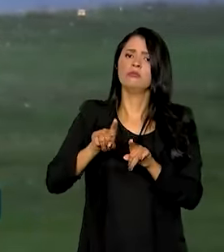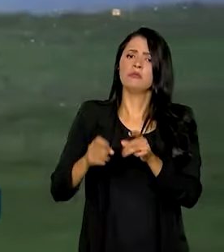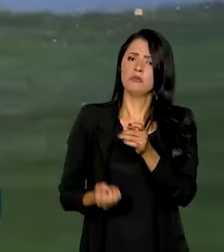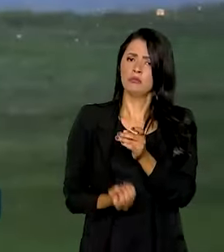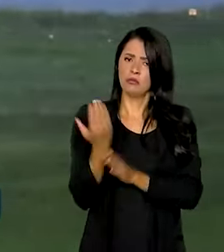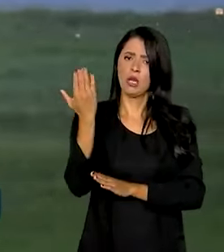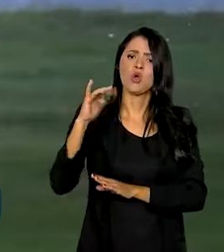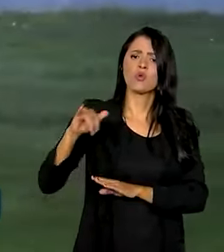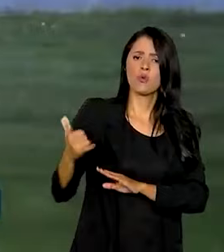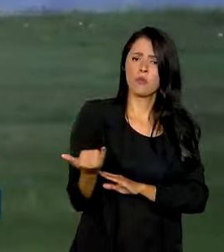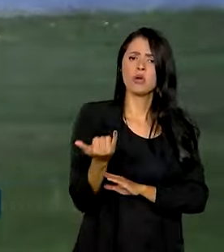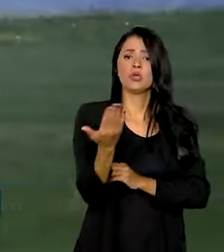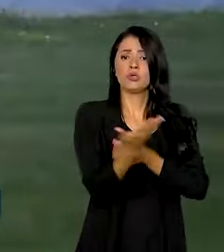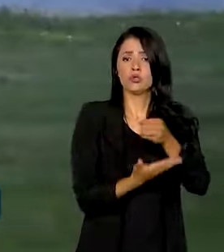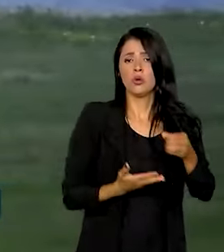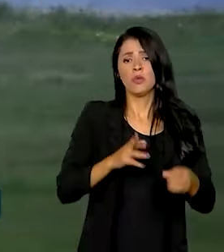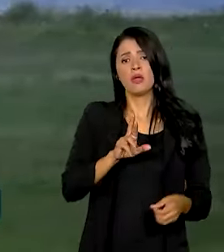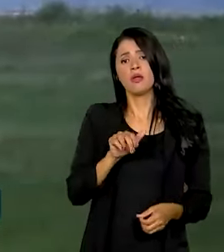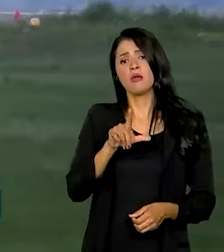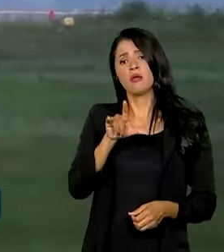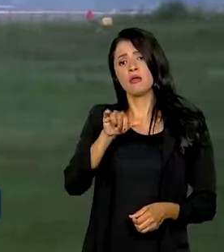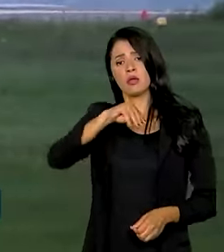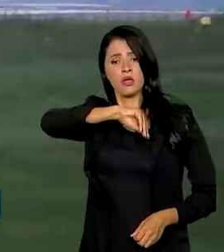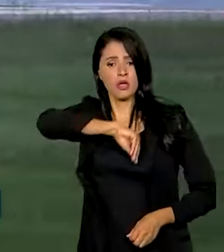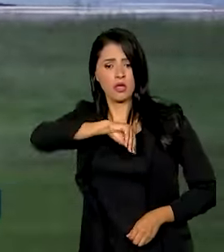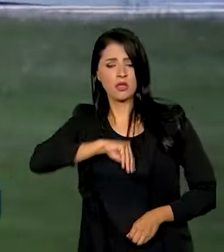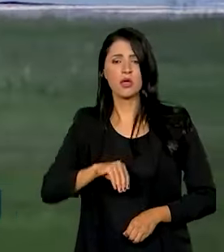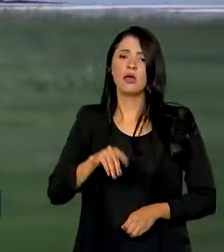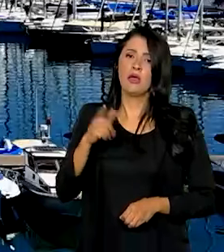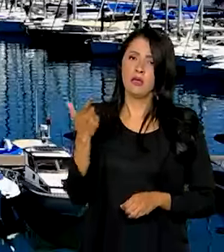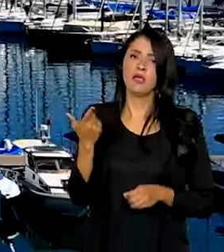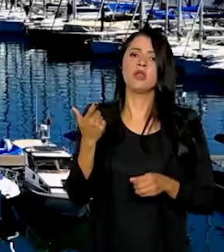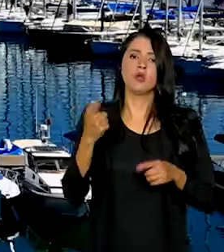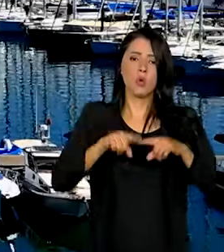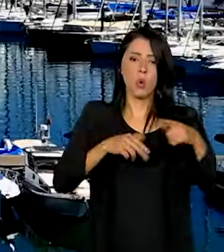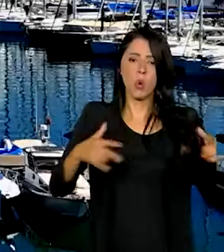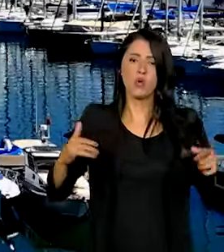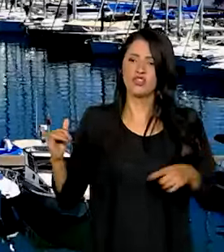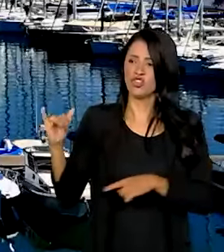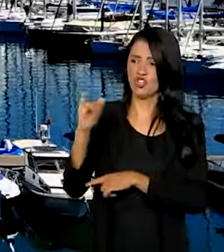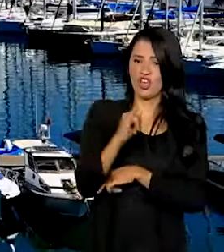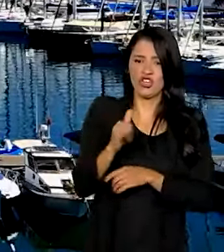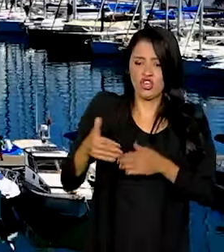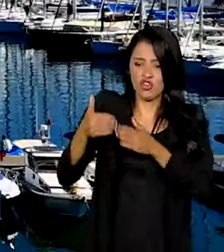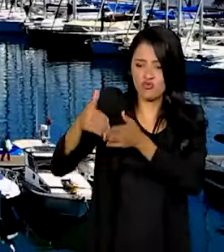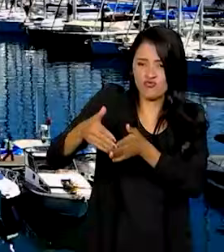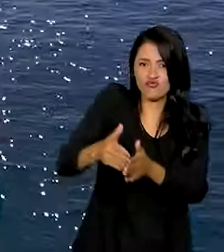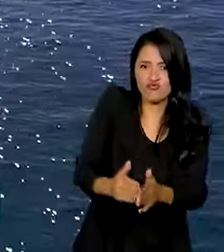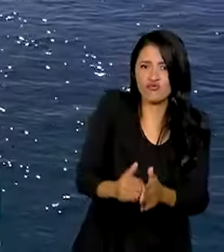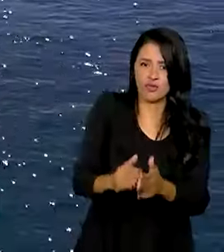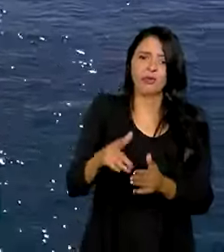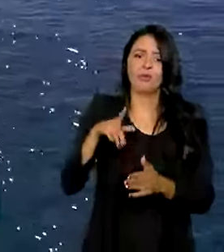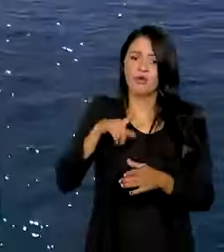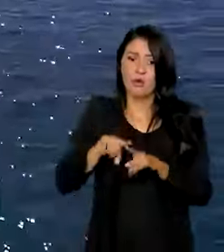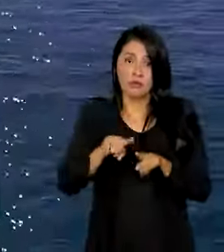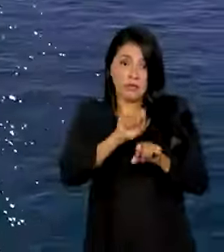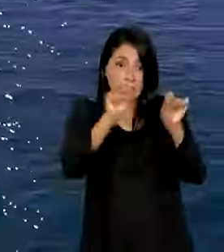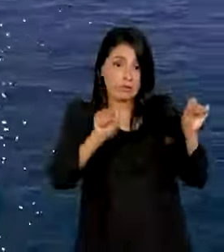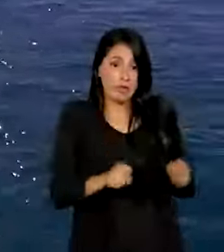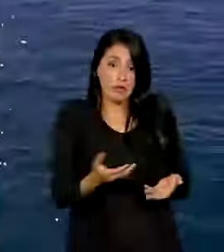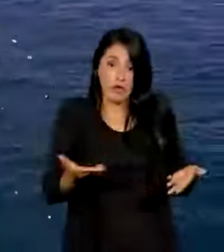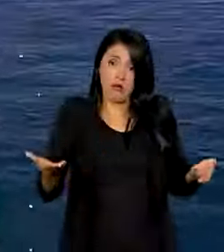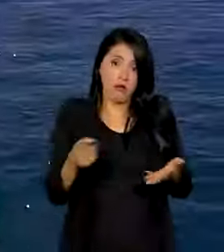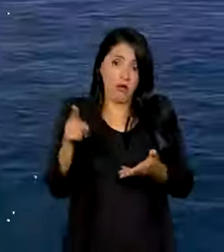de impostos sobre renda e patrimônio, como IPVA para jatinhos, iates e lanchas. Pelo sistema atual, esses